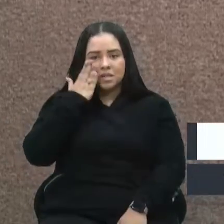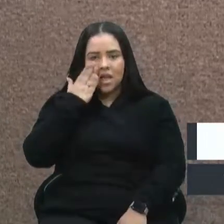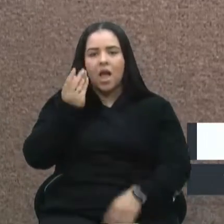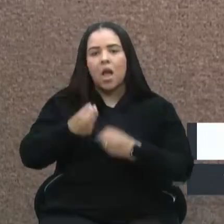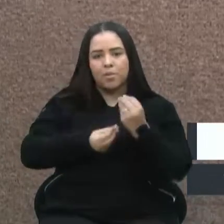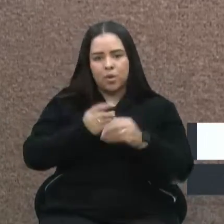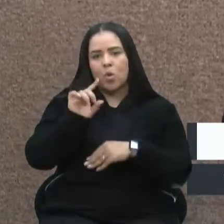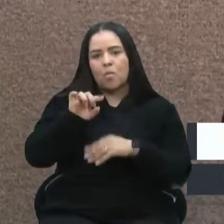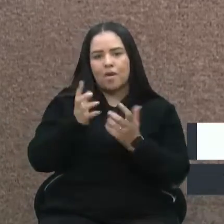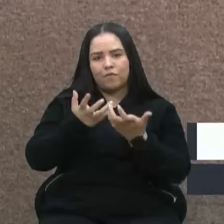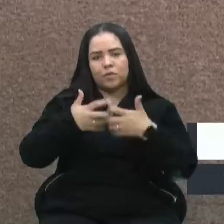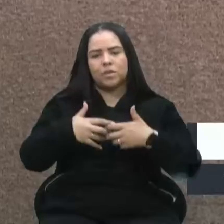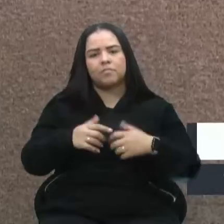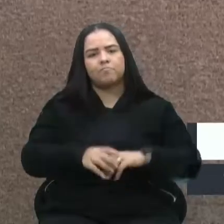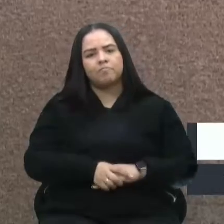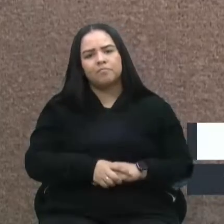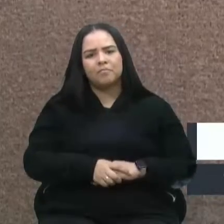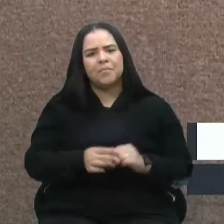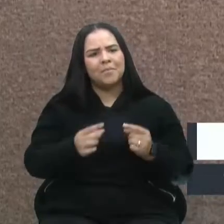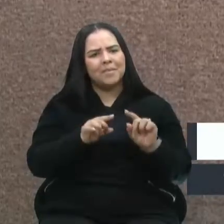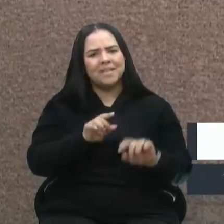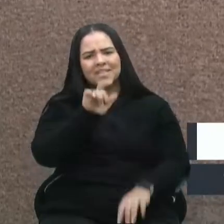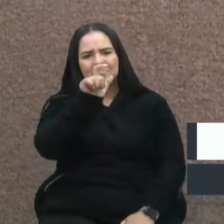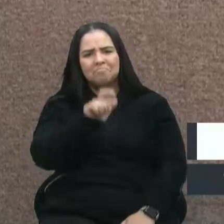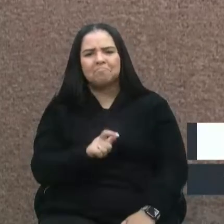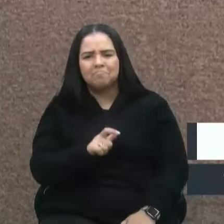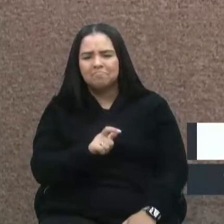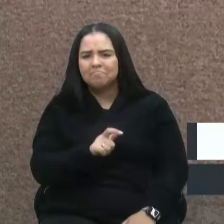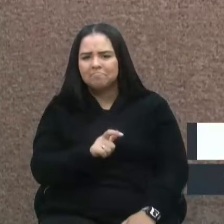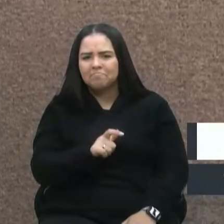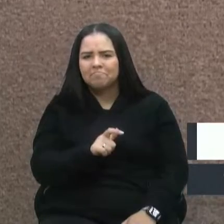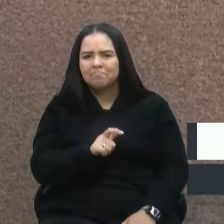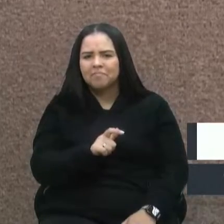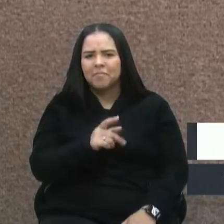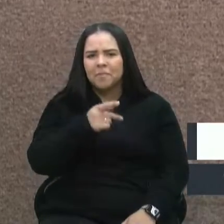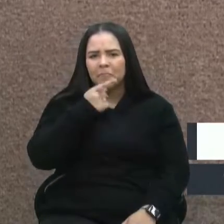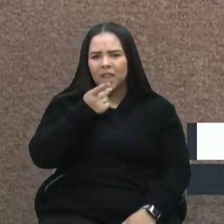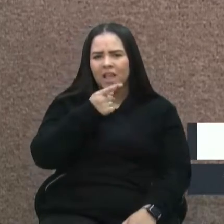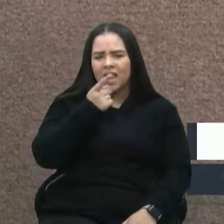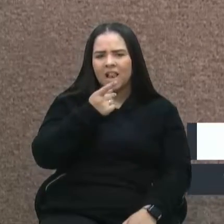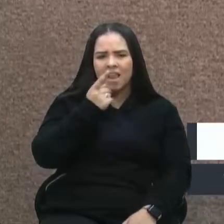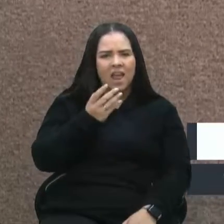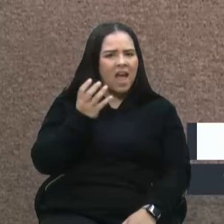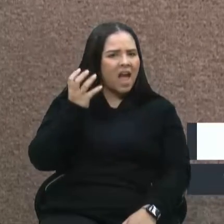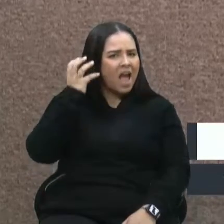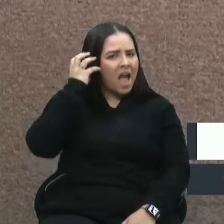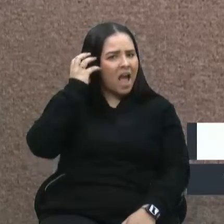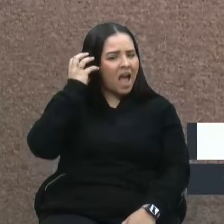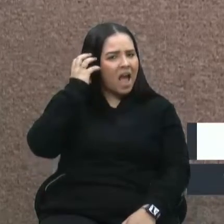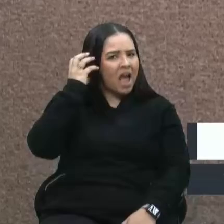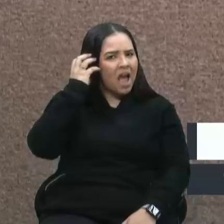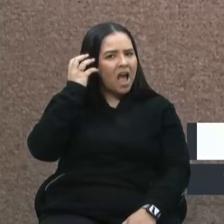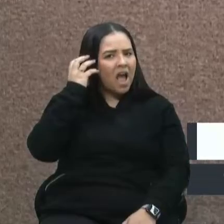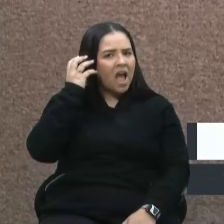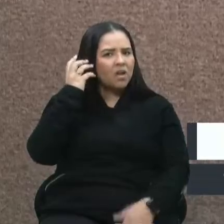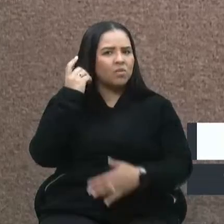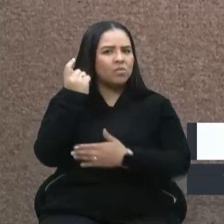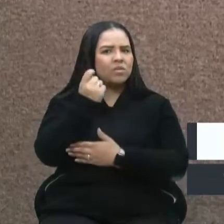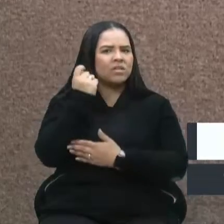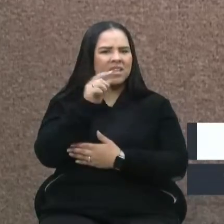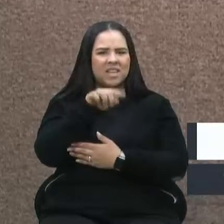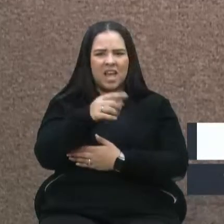Mas esse mesmo jornalista fala na rádio Gaúcha Sera que é contra essa moção.